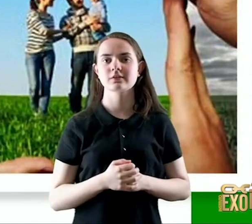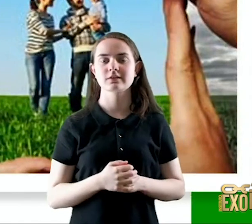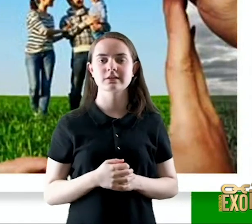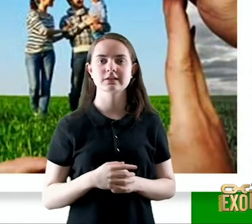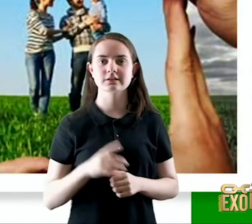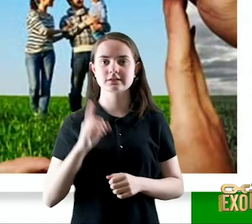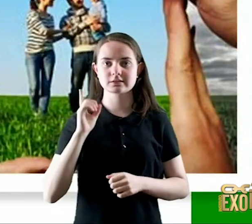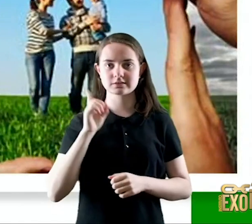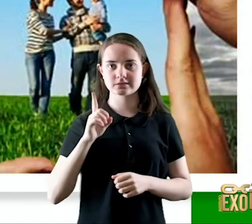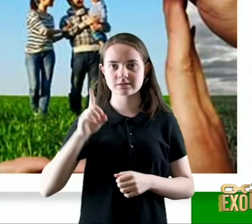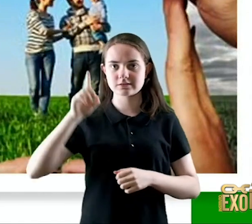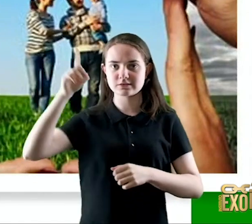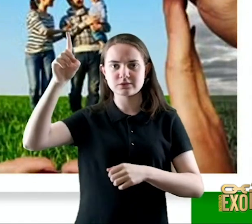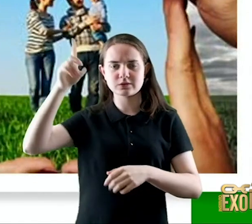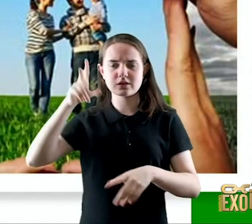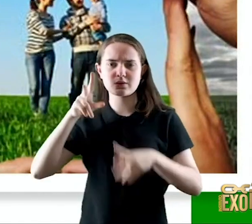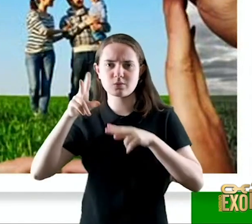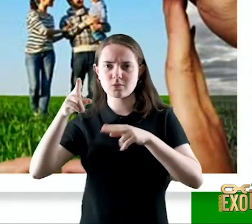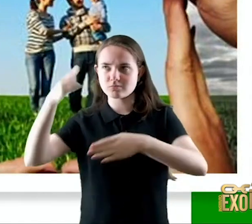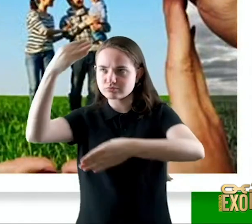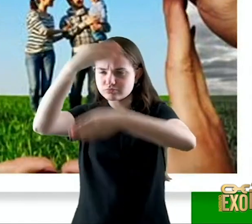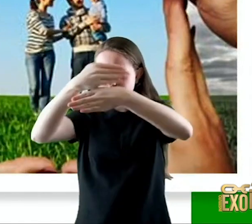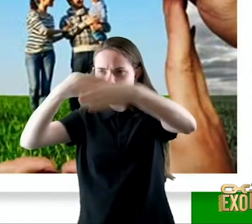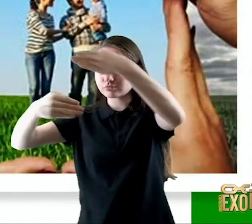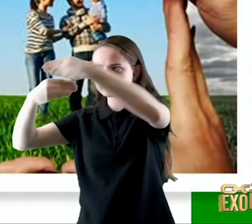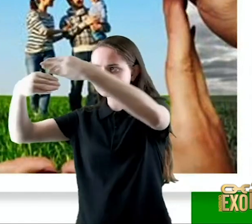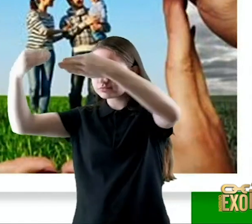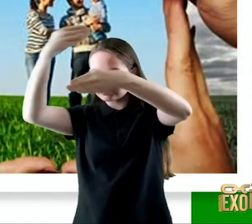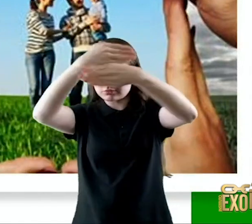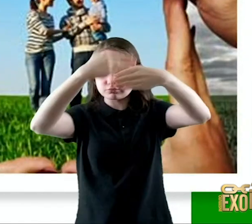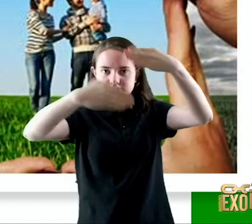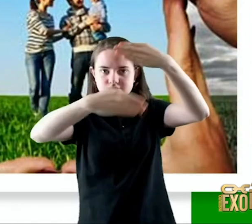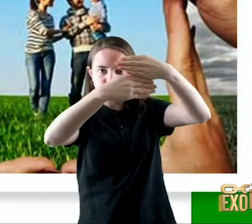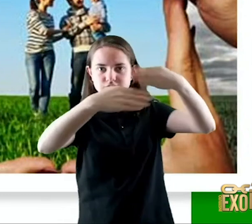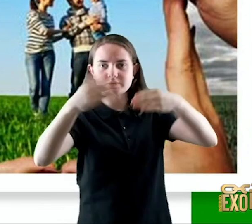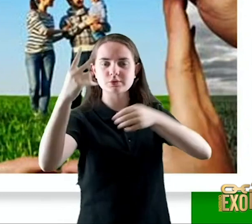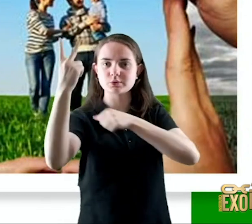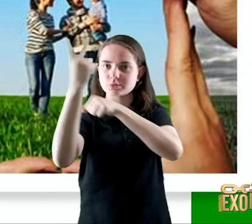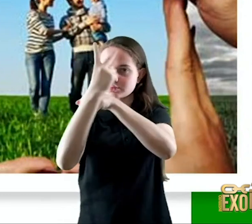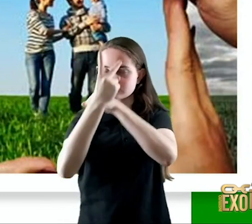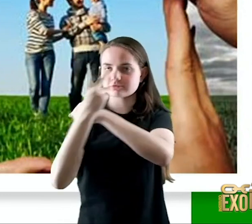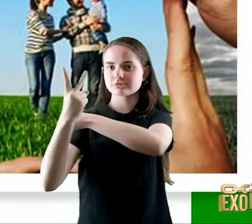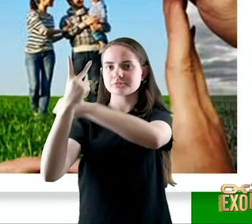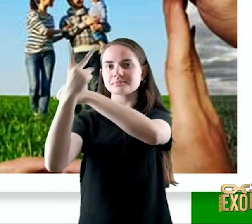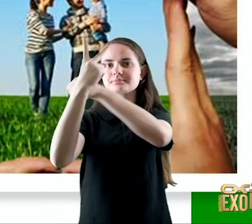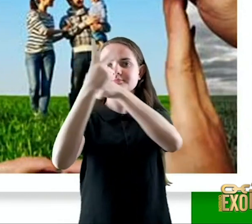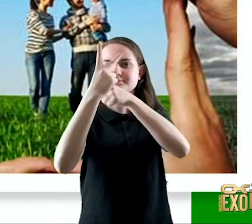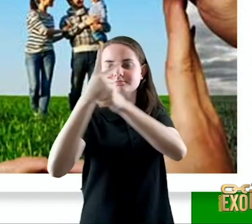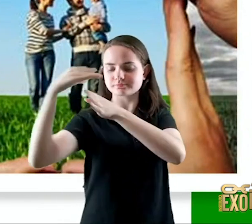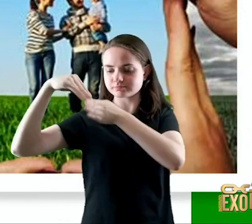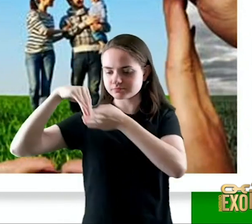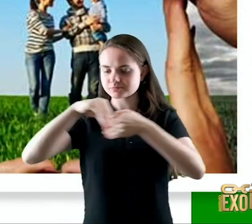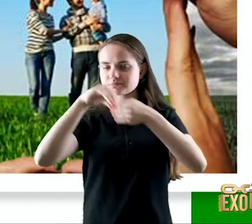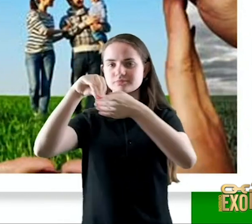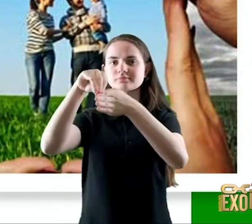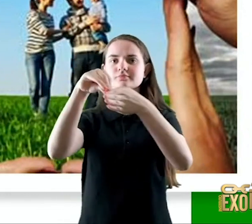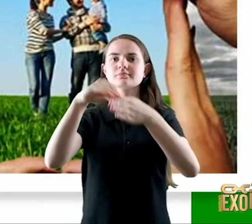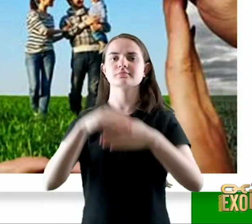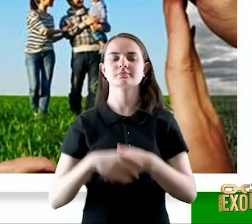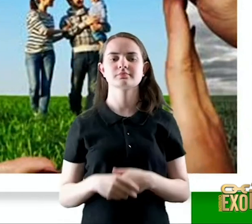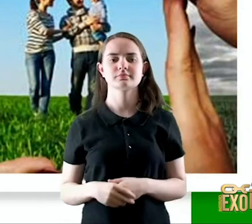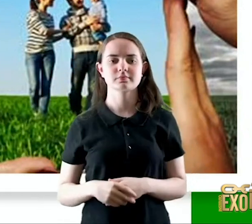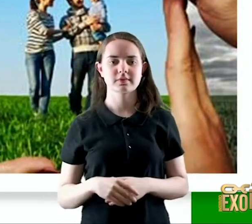és a minha rocha a minha fortaleza por amor do teu nome conduz-me e guia-me tira-me da armadilha que me